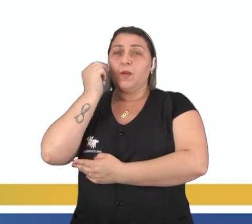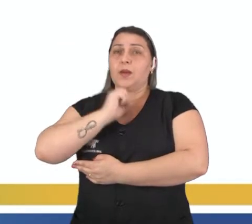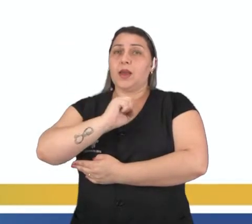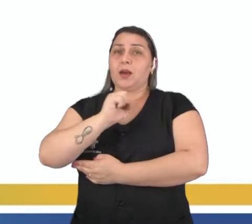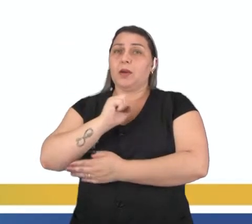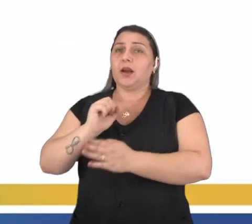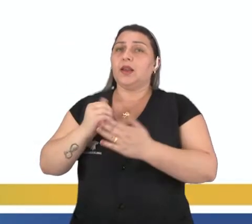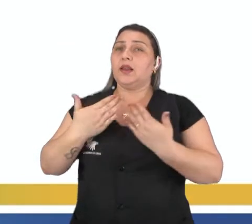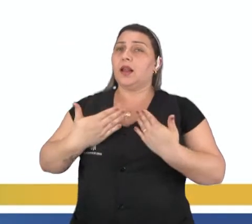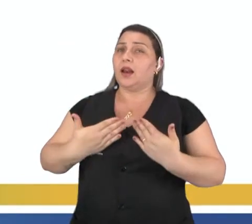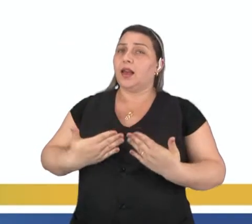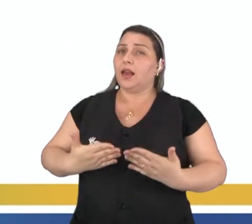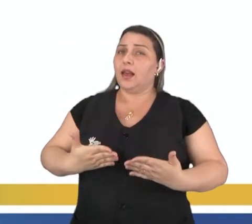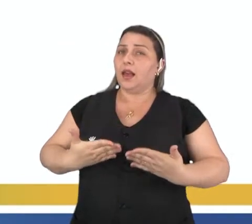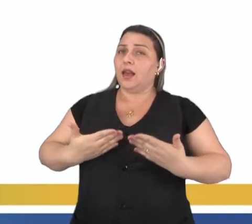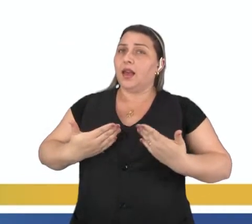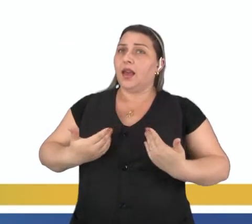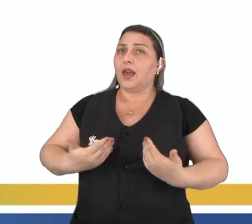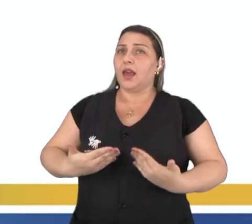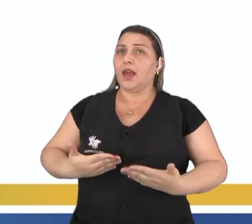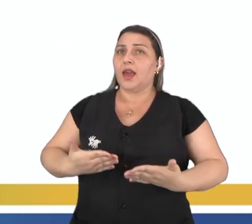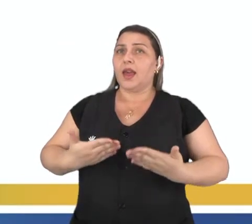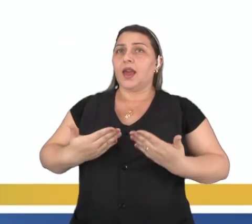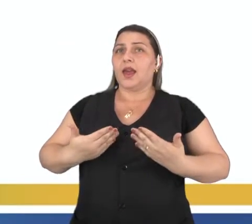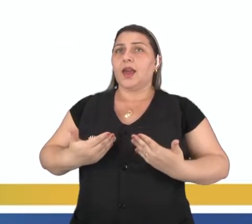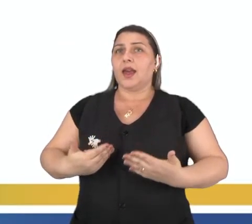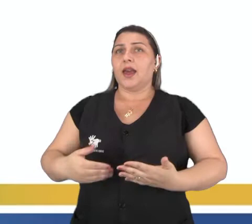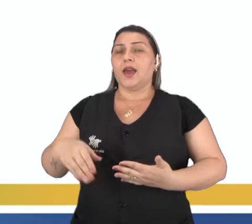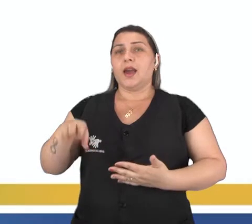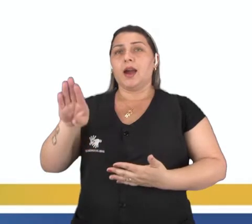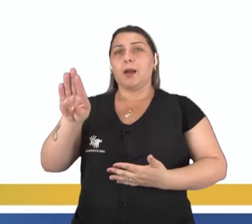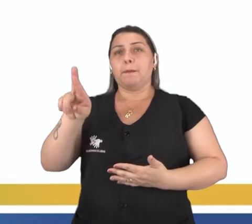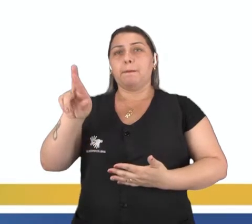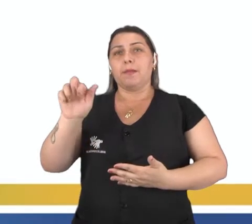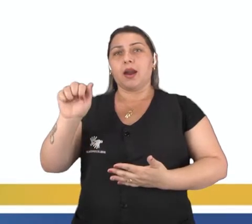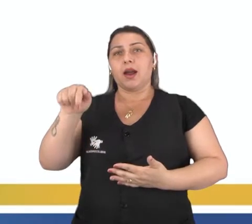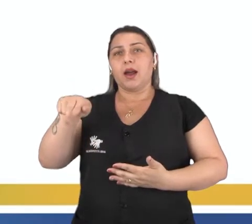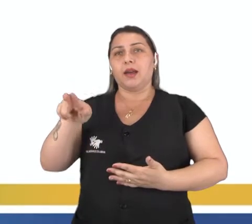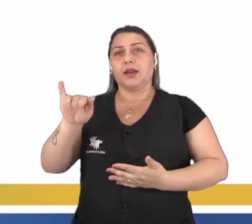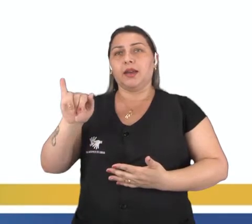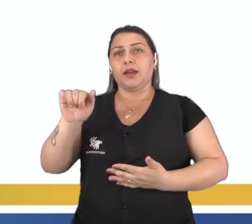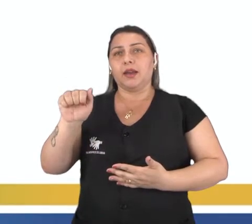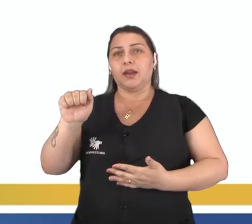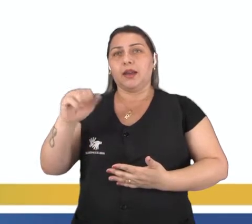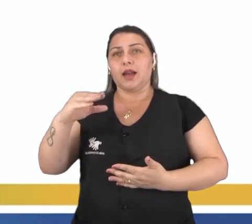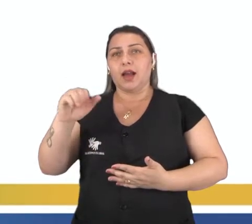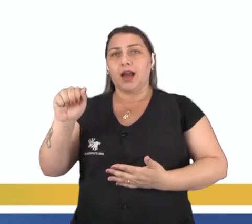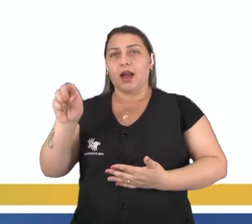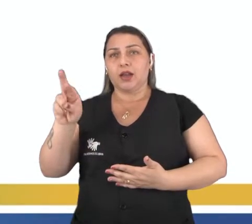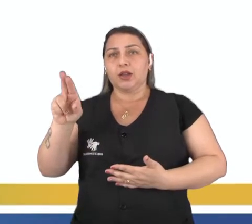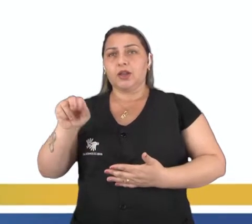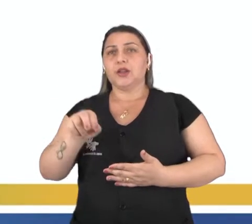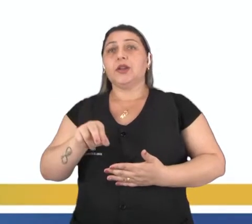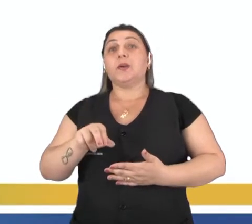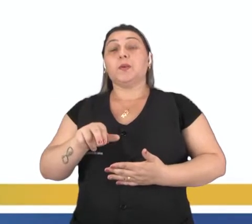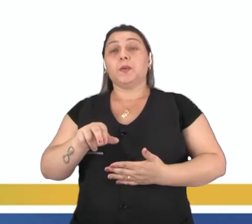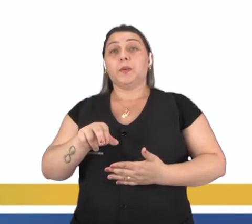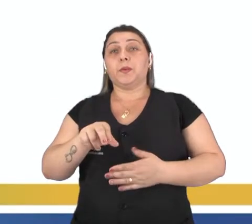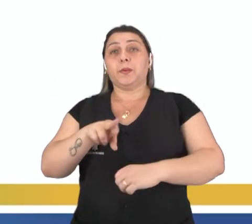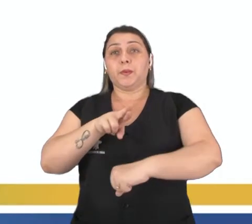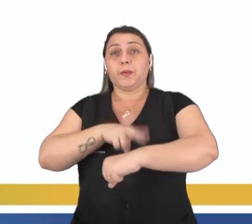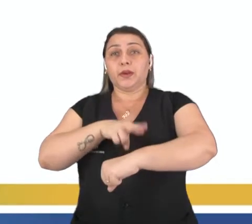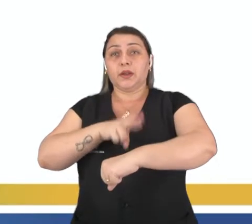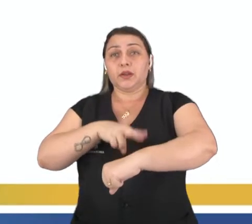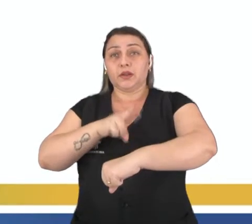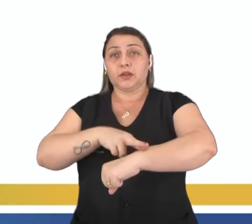a batida mais lenta que a brachicardia, né? E aí vocês podem ver já essa alteração, né? O ritmo que o coração tá